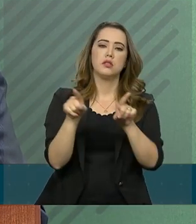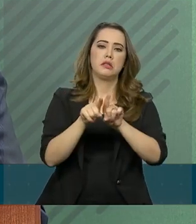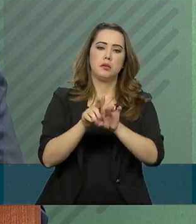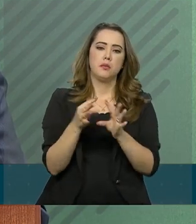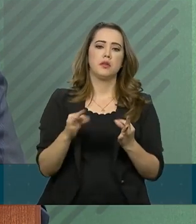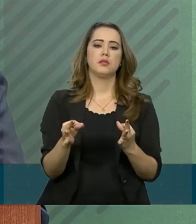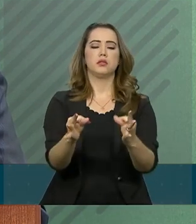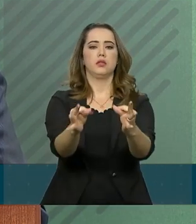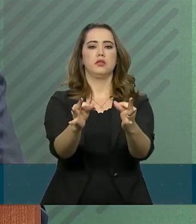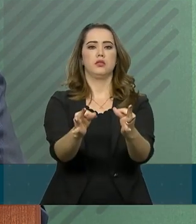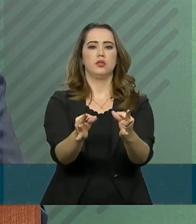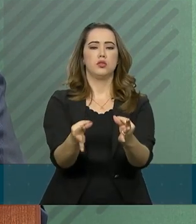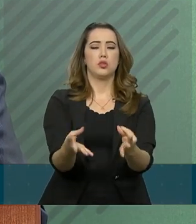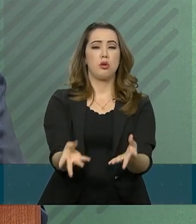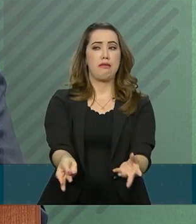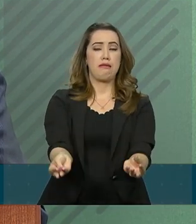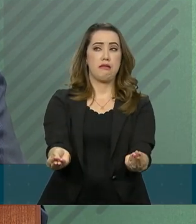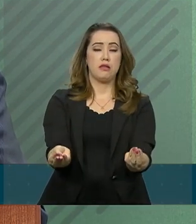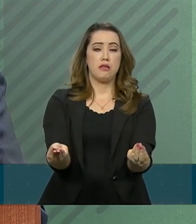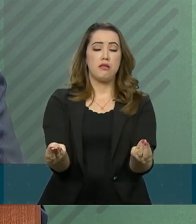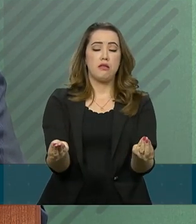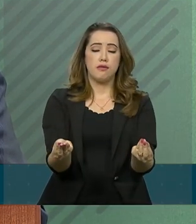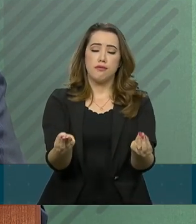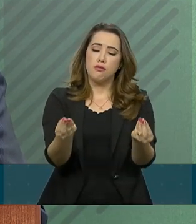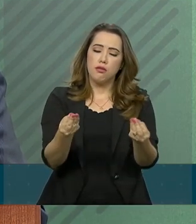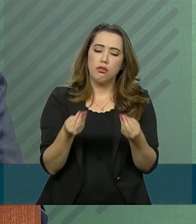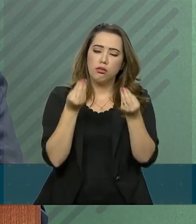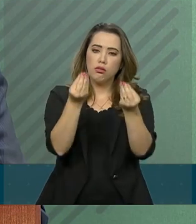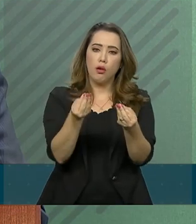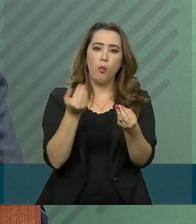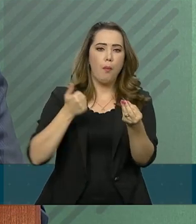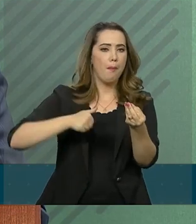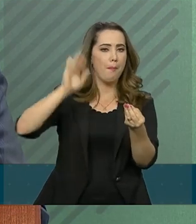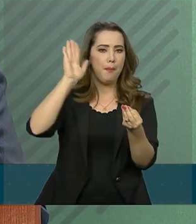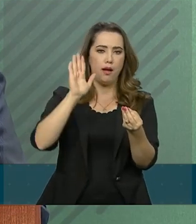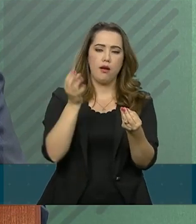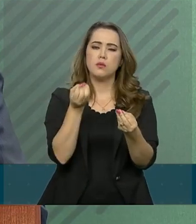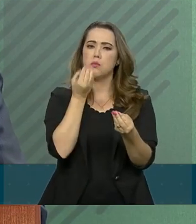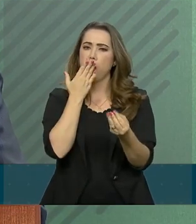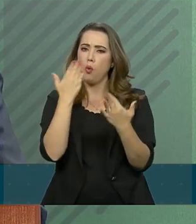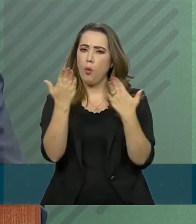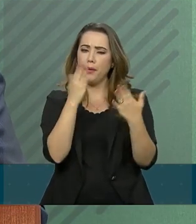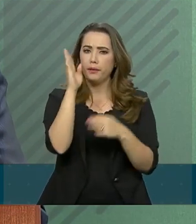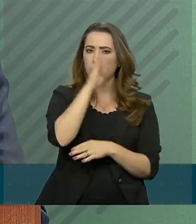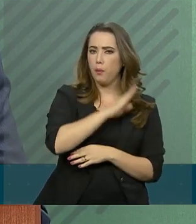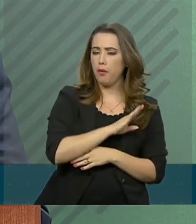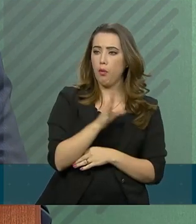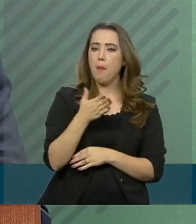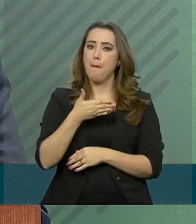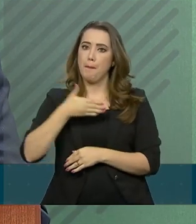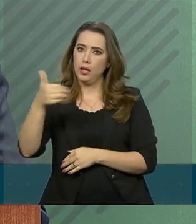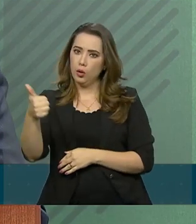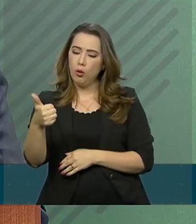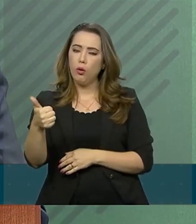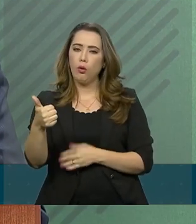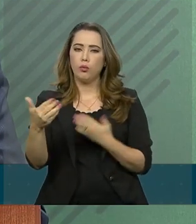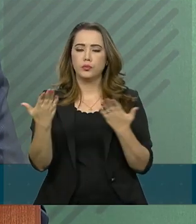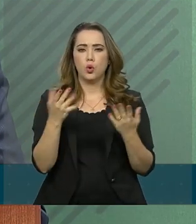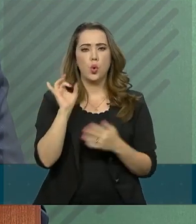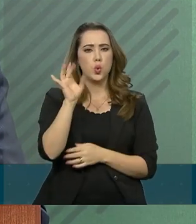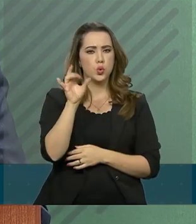tecnologia trazem mais benefícios que malefícios, ou trazem apenas